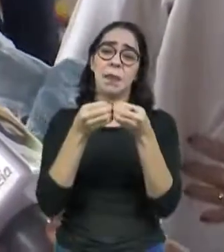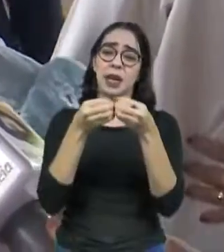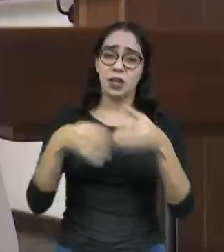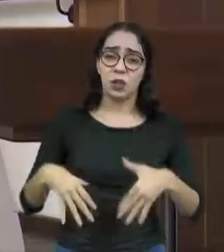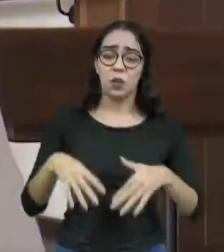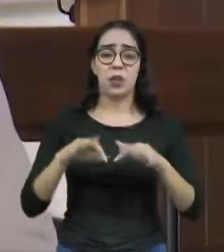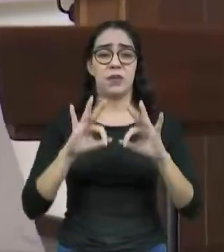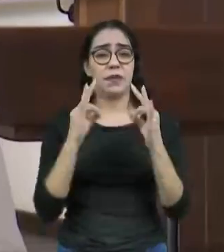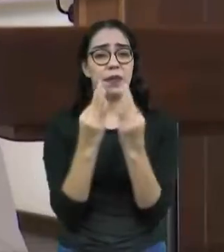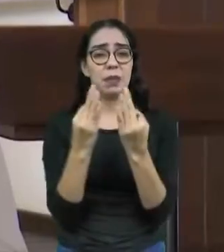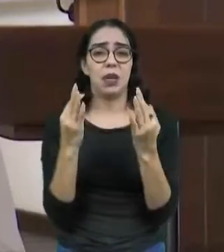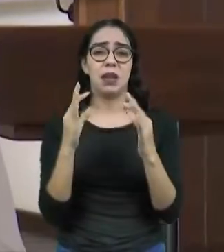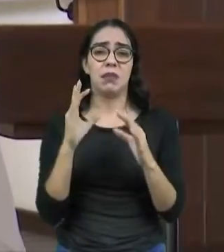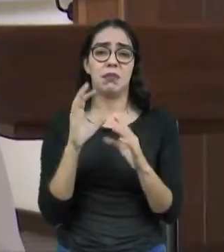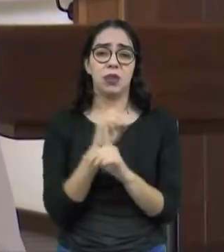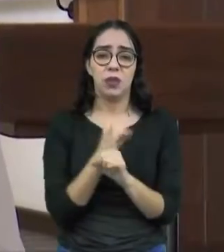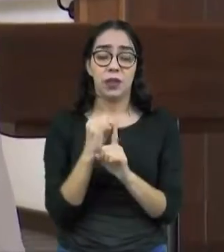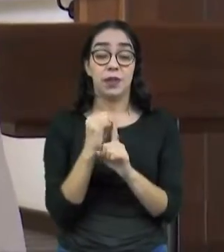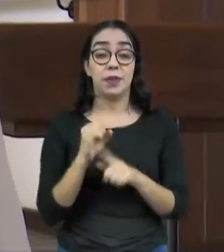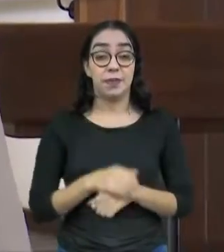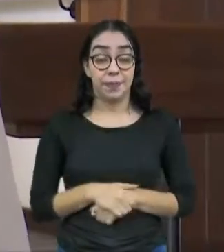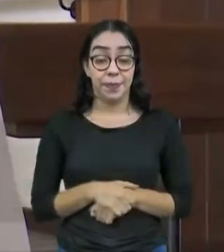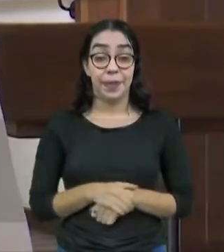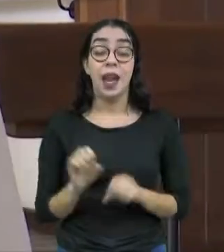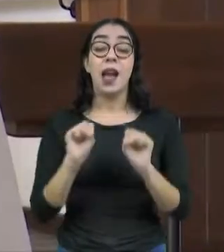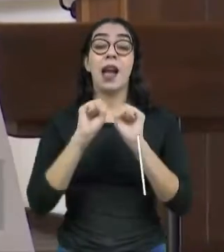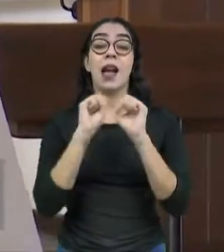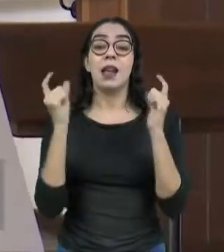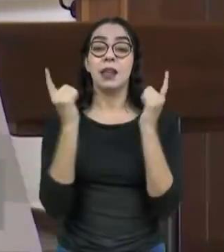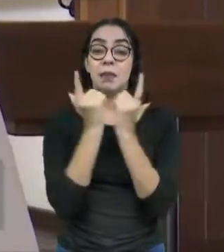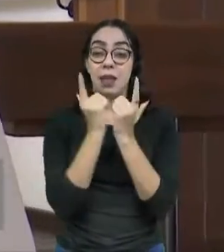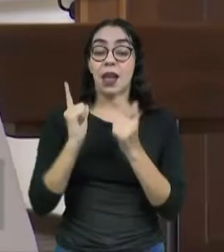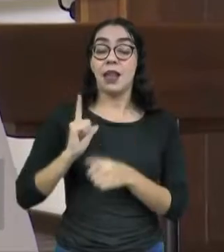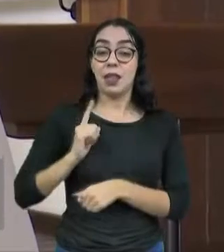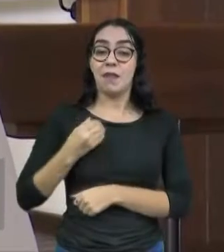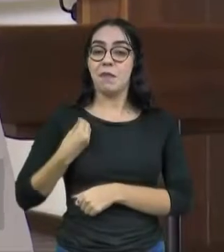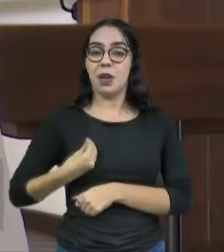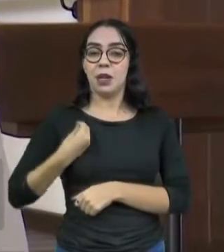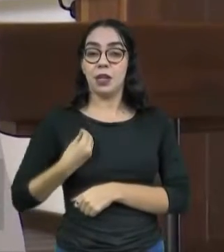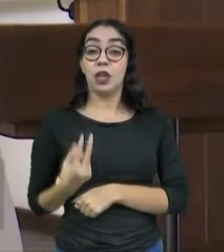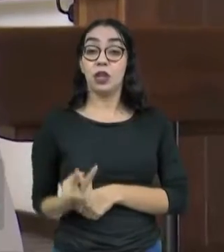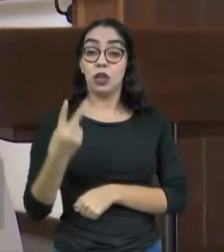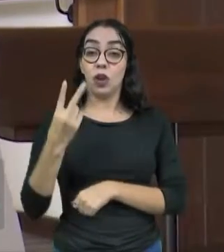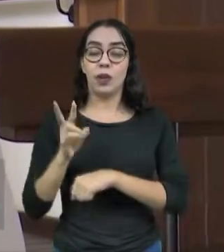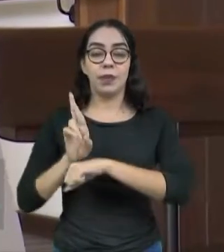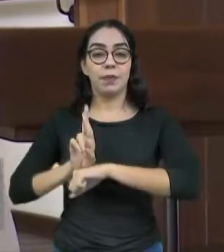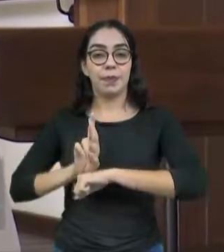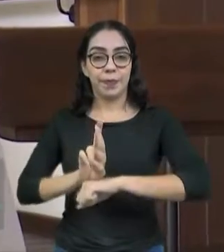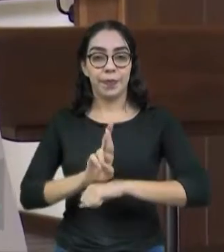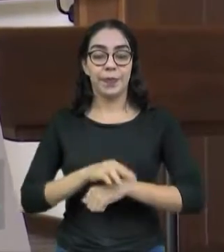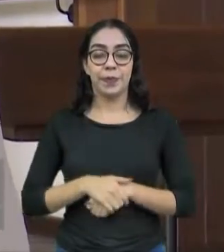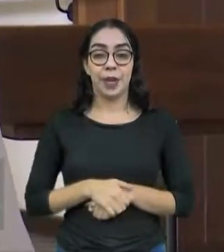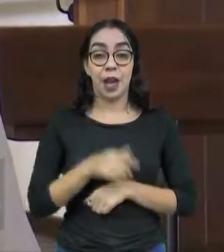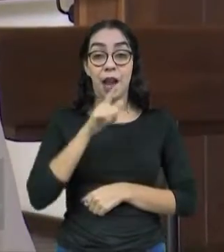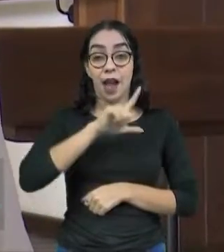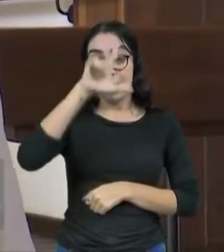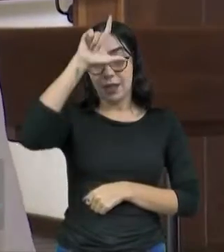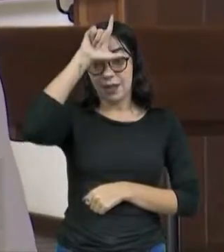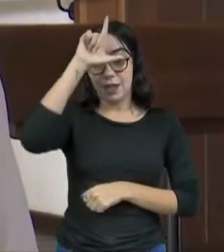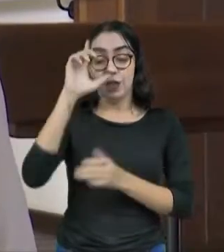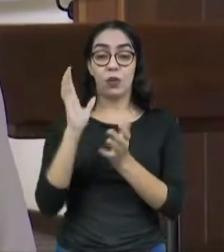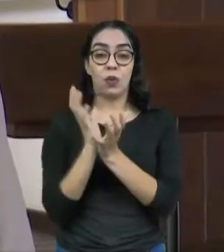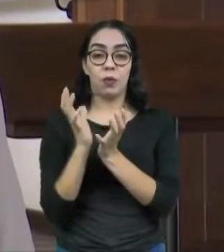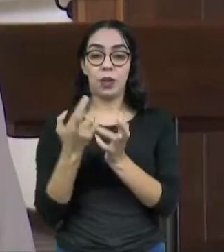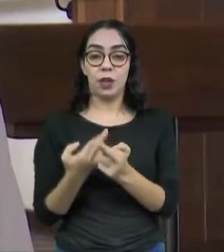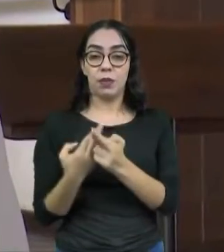para as comunidades. A Assembleia Legislativa teve dois representantes na solenidade. A líder do Comitê de Responsabilidade Social,